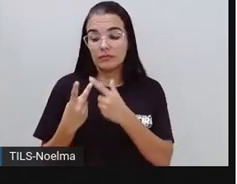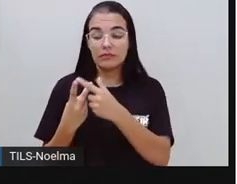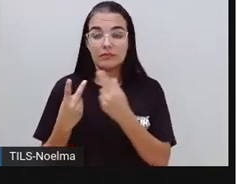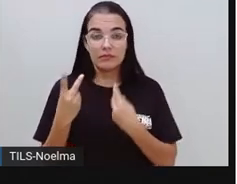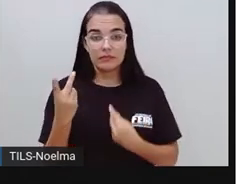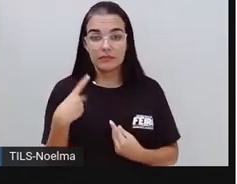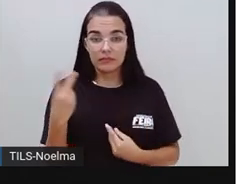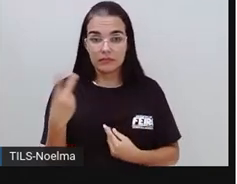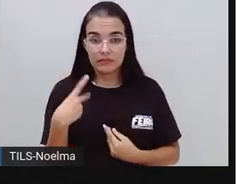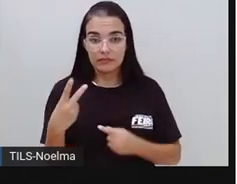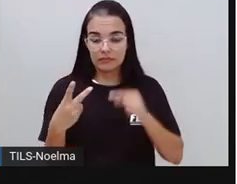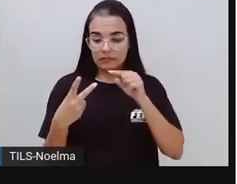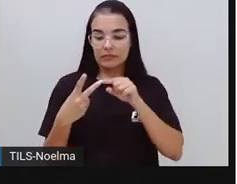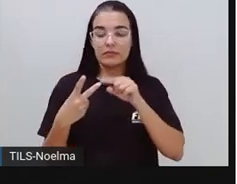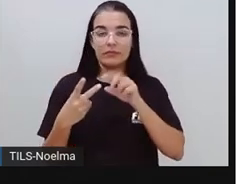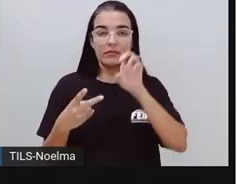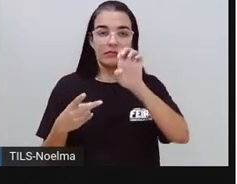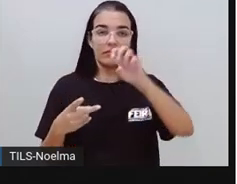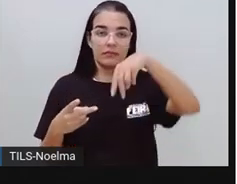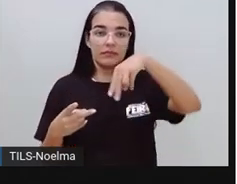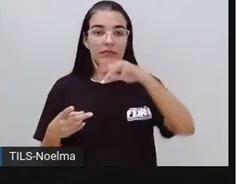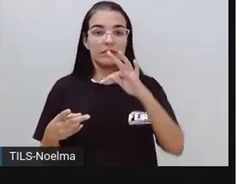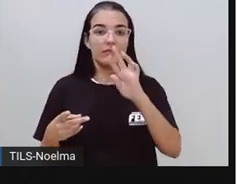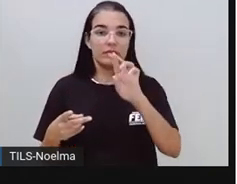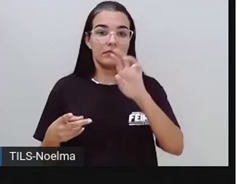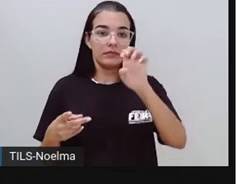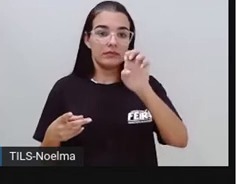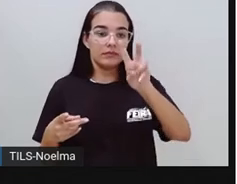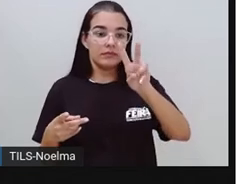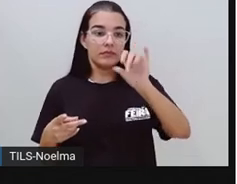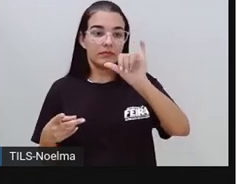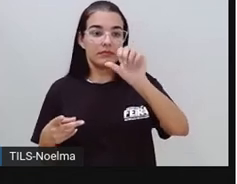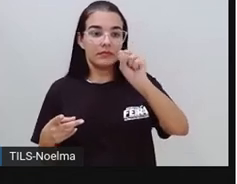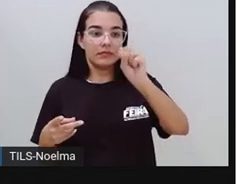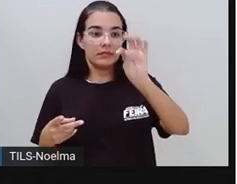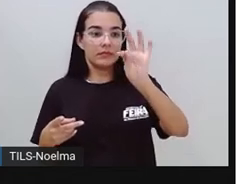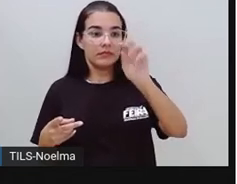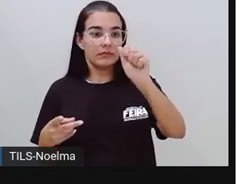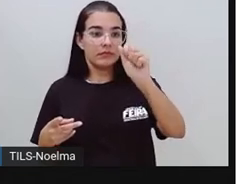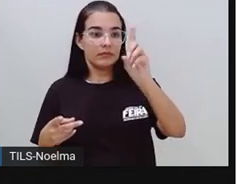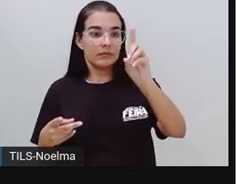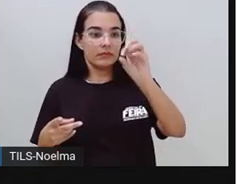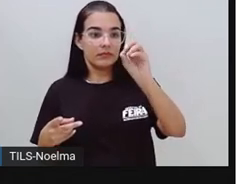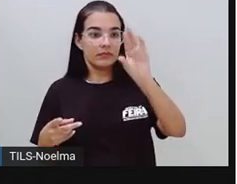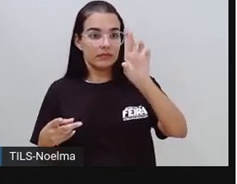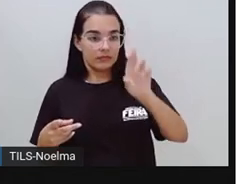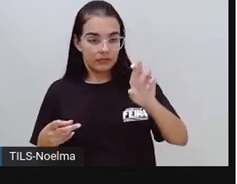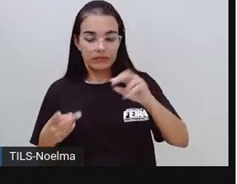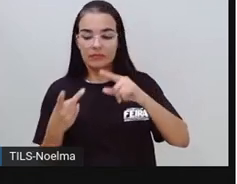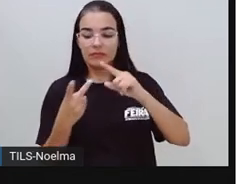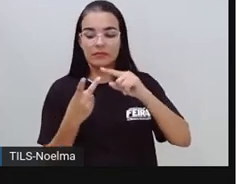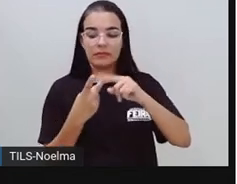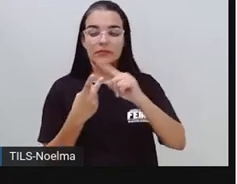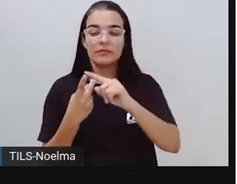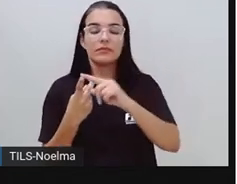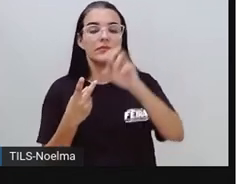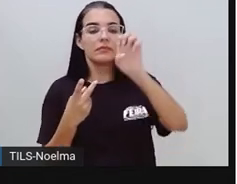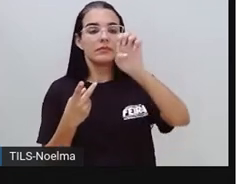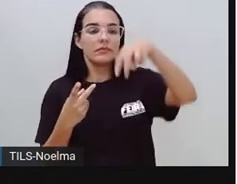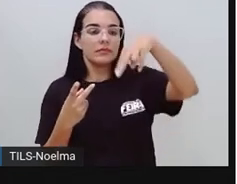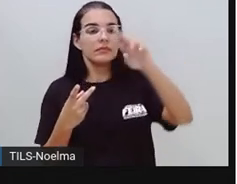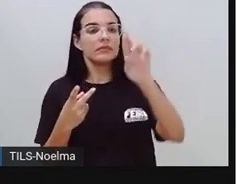participantes do processo de construção do gênero textual entrevista, que é o entrevistador e o